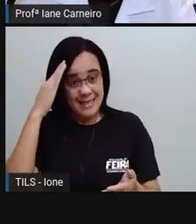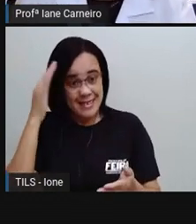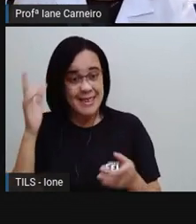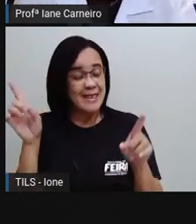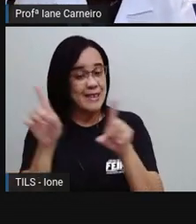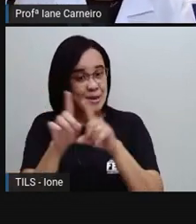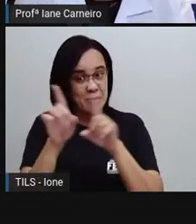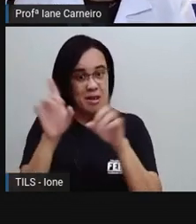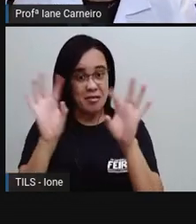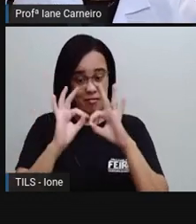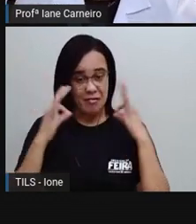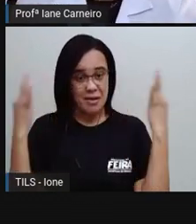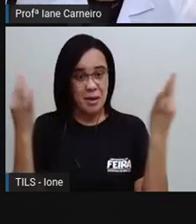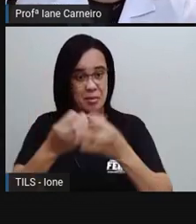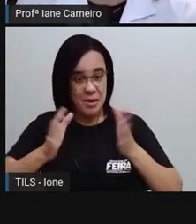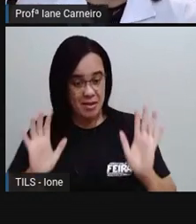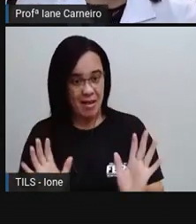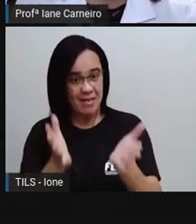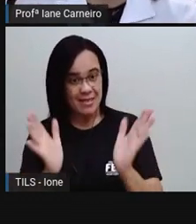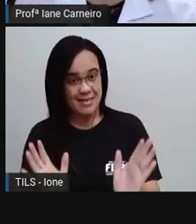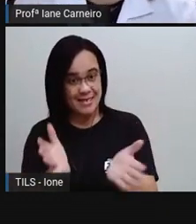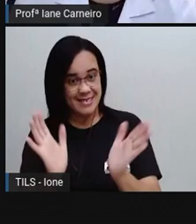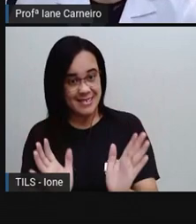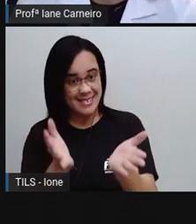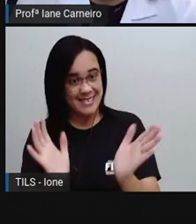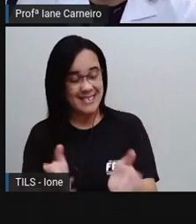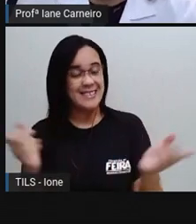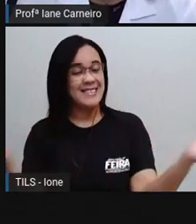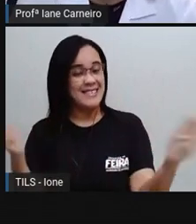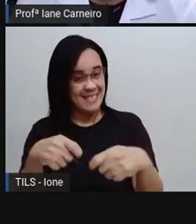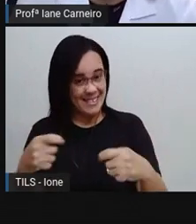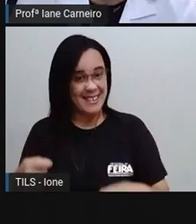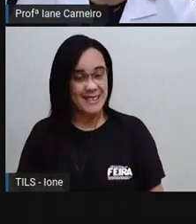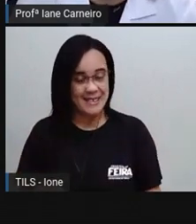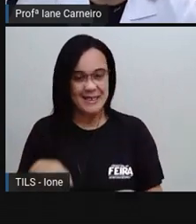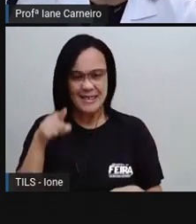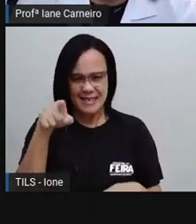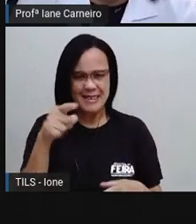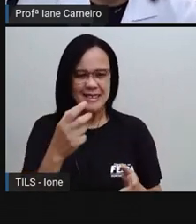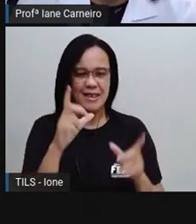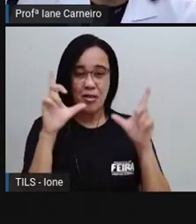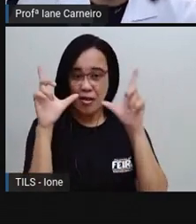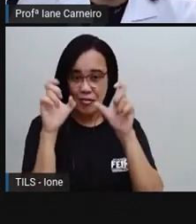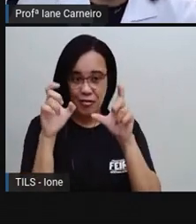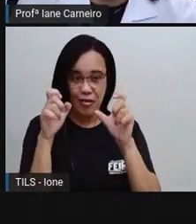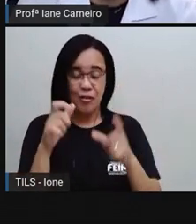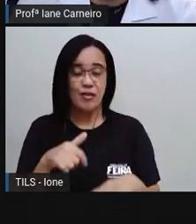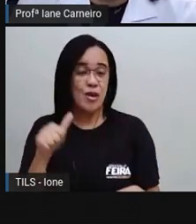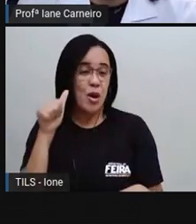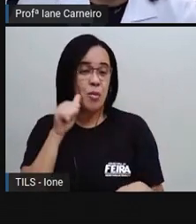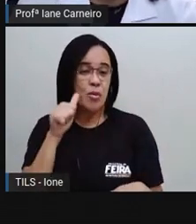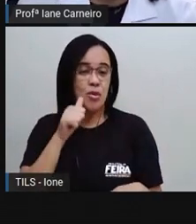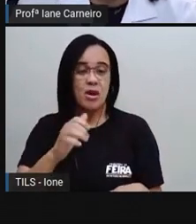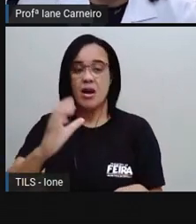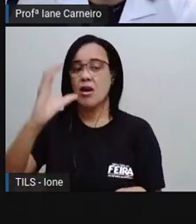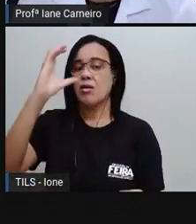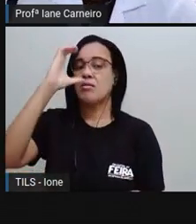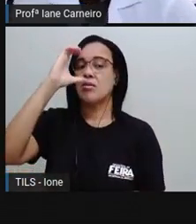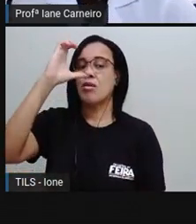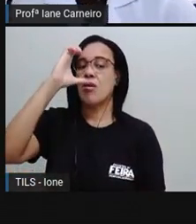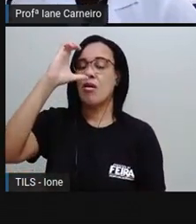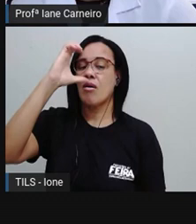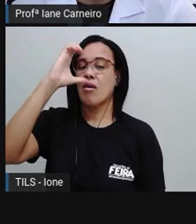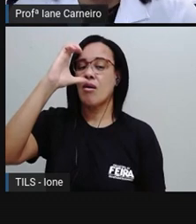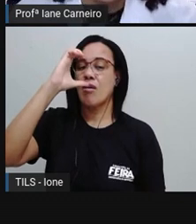também beber cada vez mais água. Então, aqui tem um desenho de uma moça, ó, bebendo a água, ó, enchendo aqui, ó, a